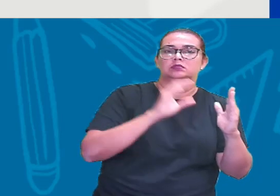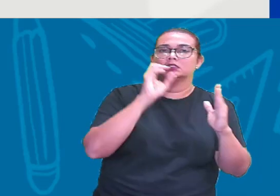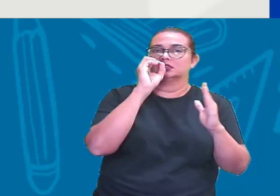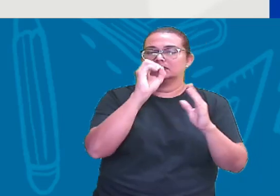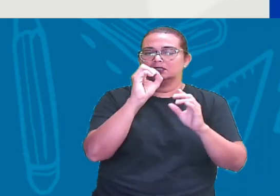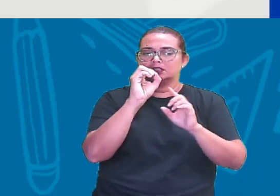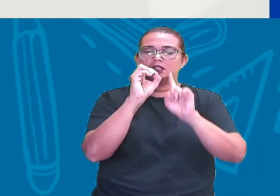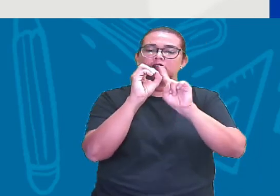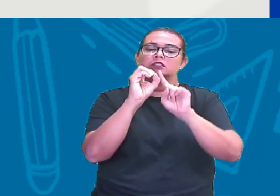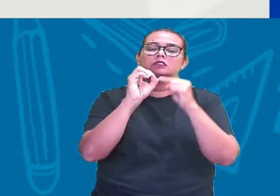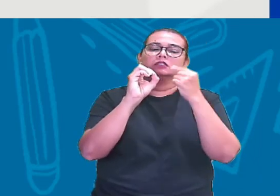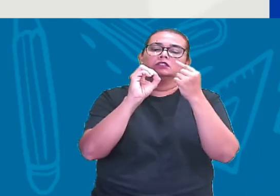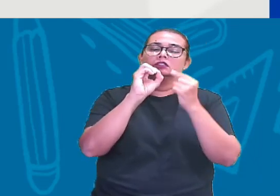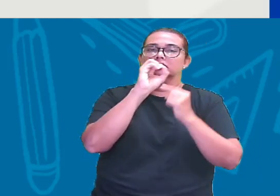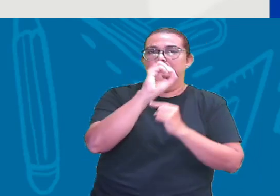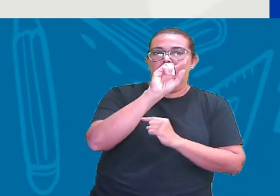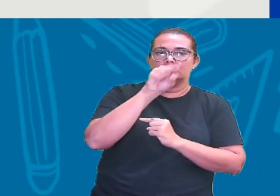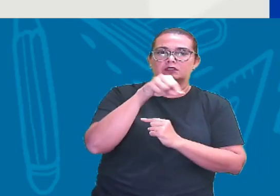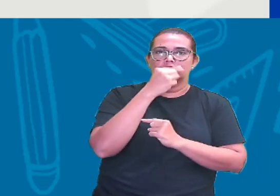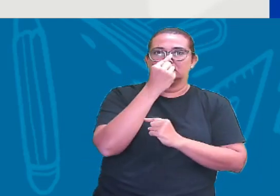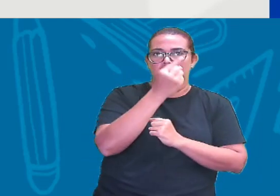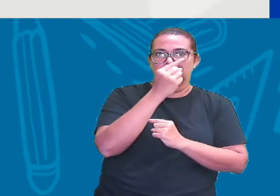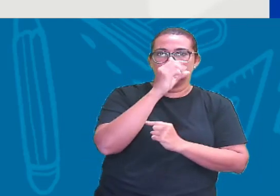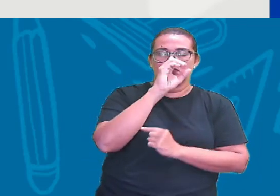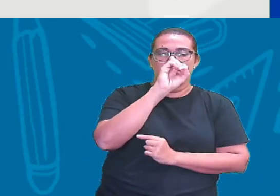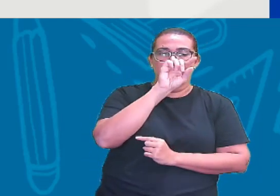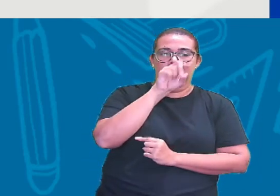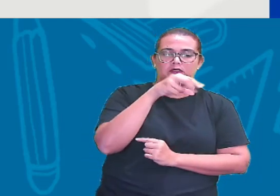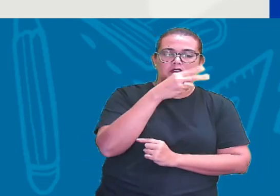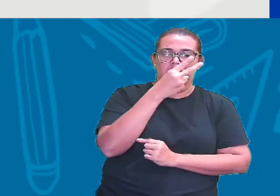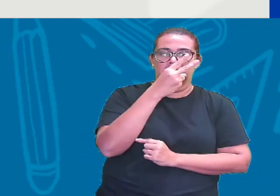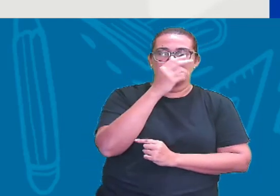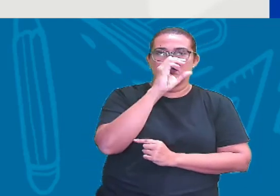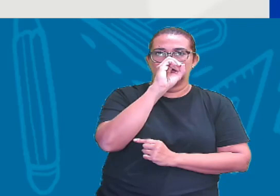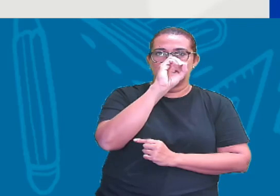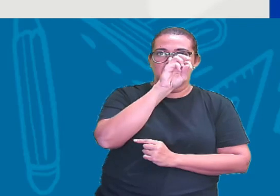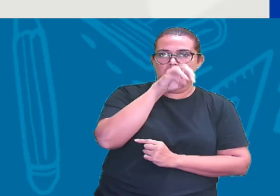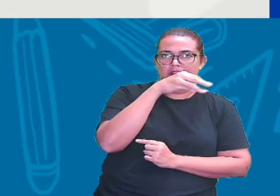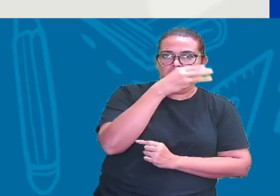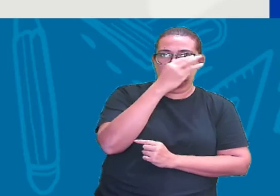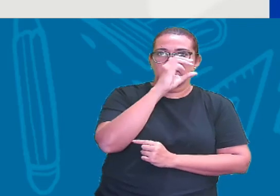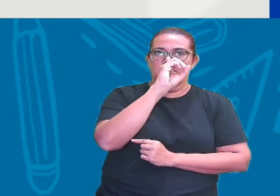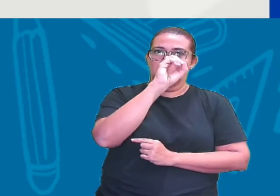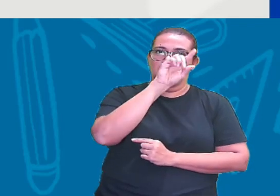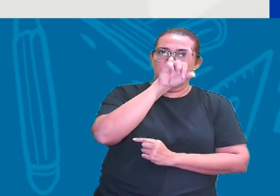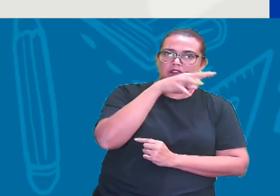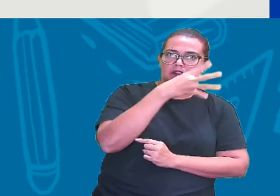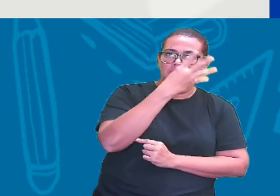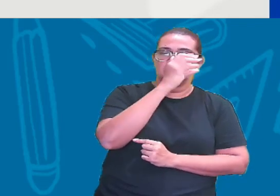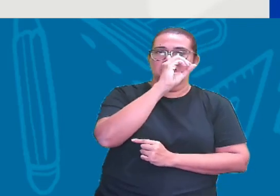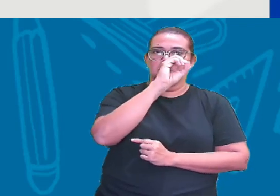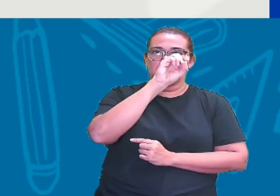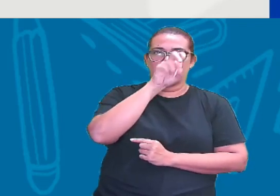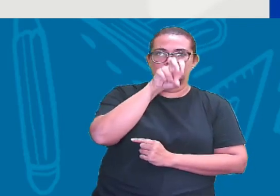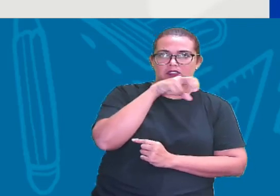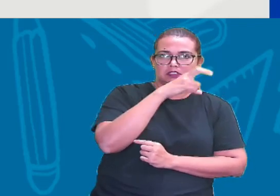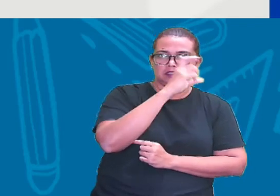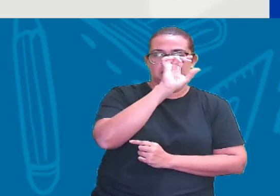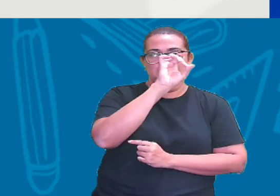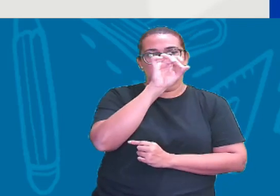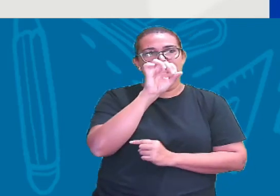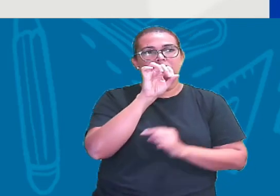números 0,1 Do 0,2 0,3 0,4 Aí 0